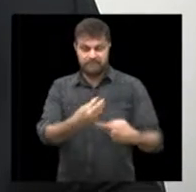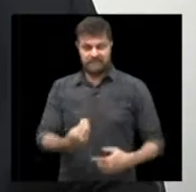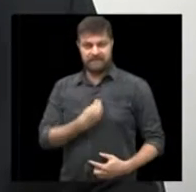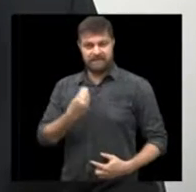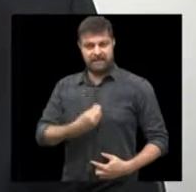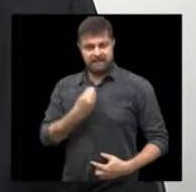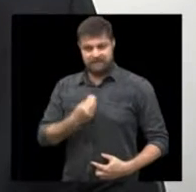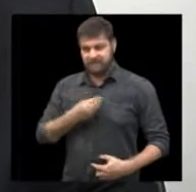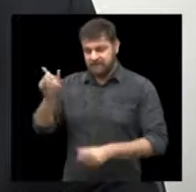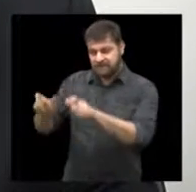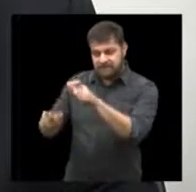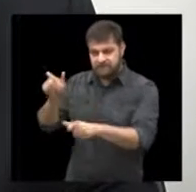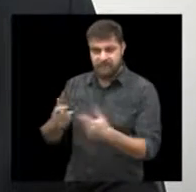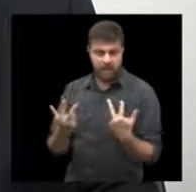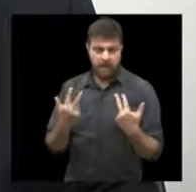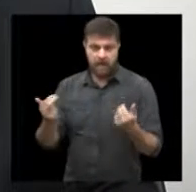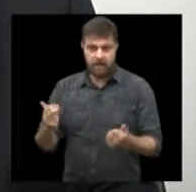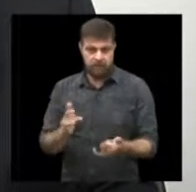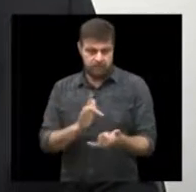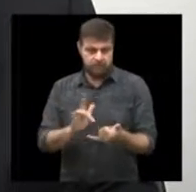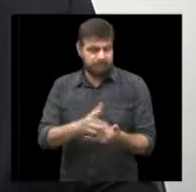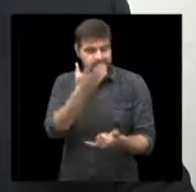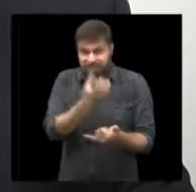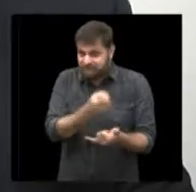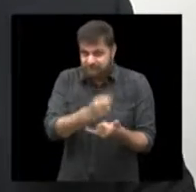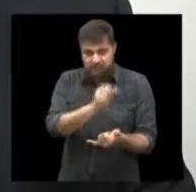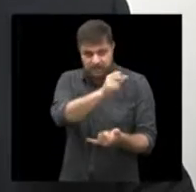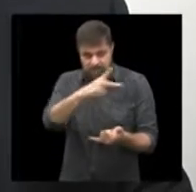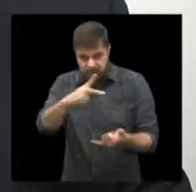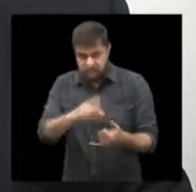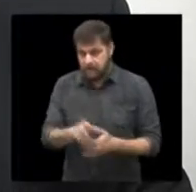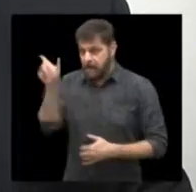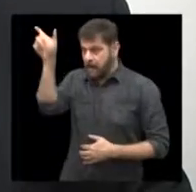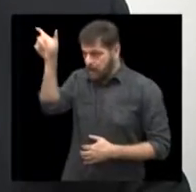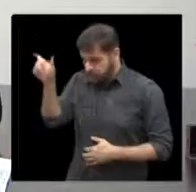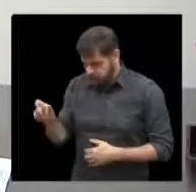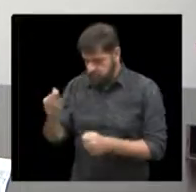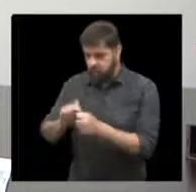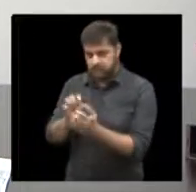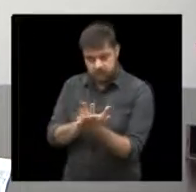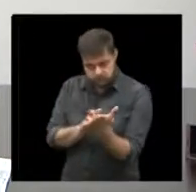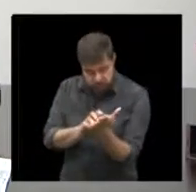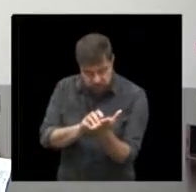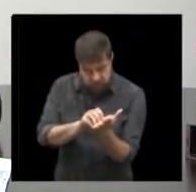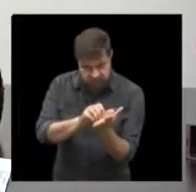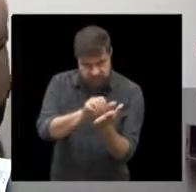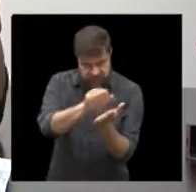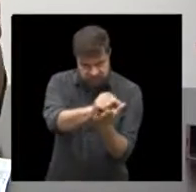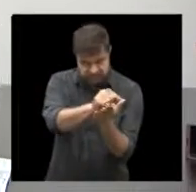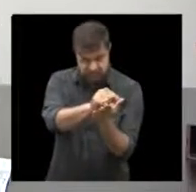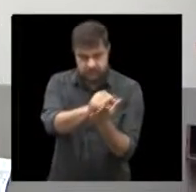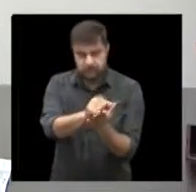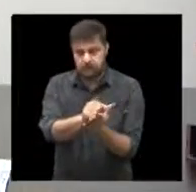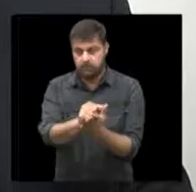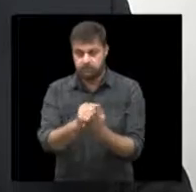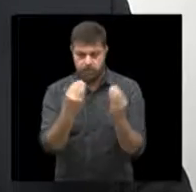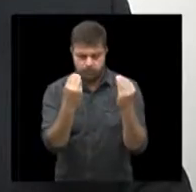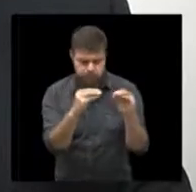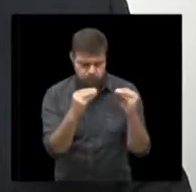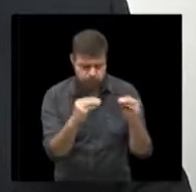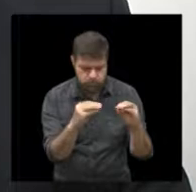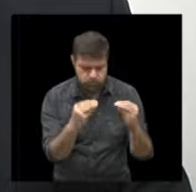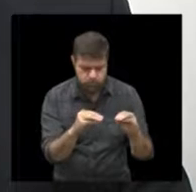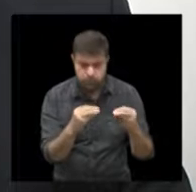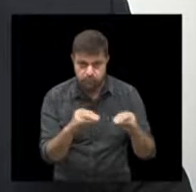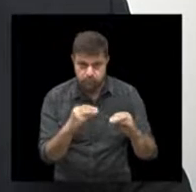pessoas da mesma forma que os outros aplicativos que nós já falamos hoje. O dono do animal cadastra-se no aplicativo ou na plataforma e